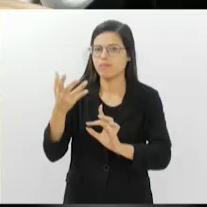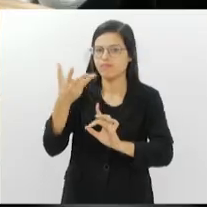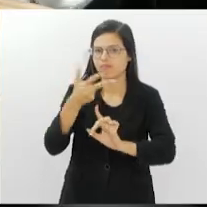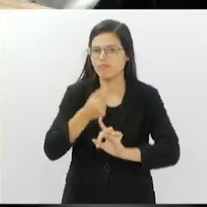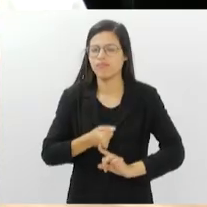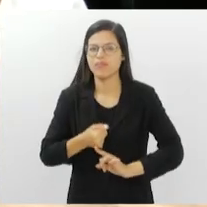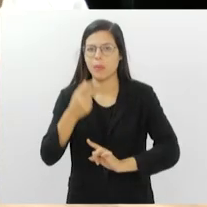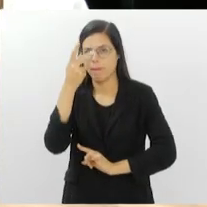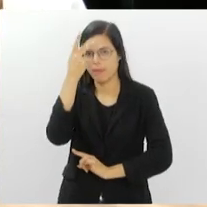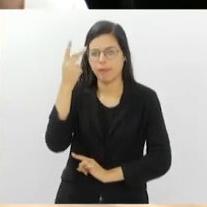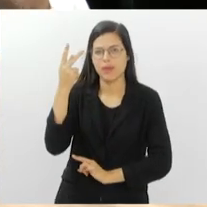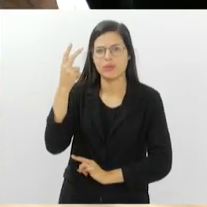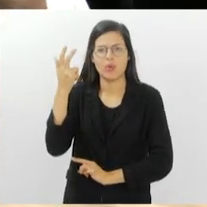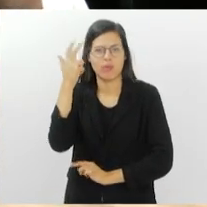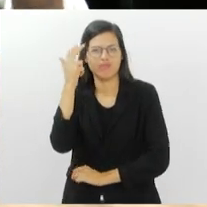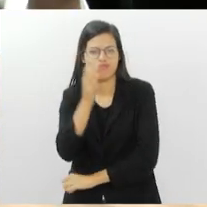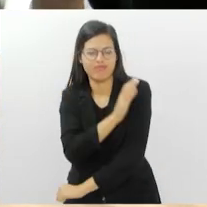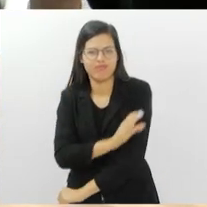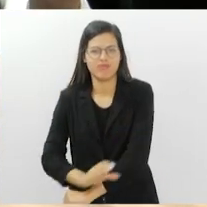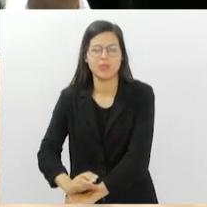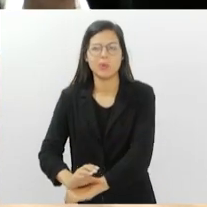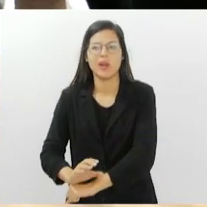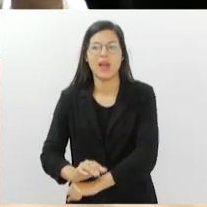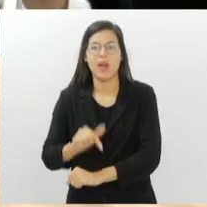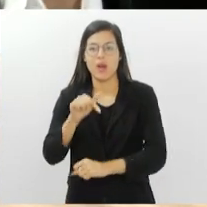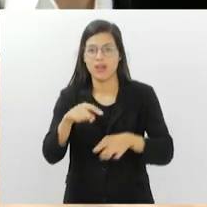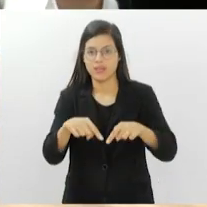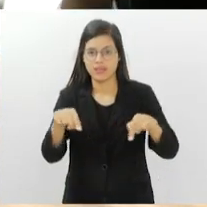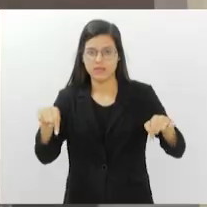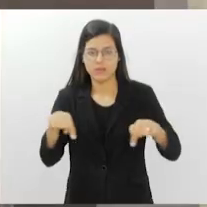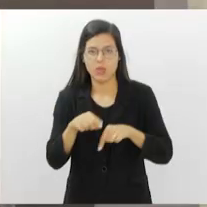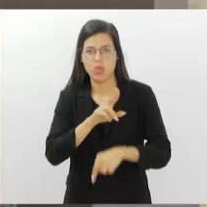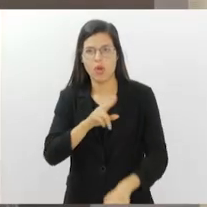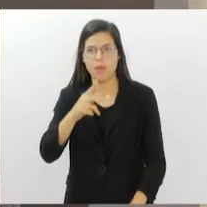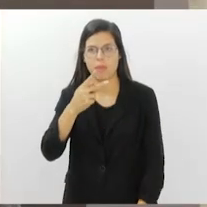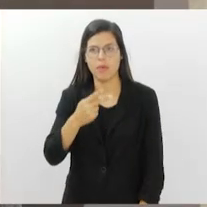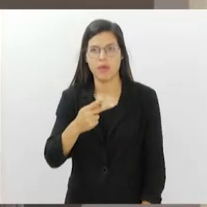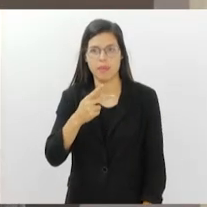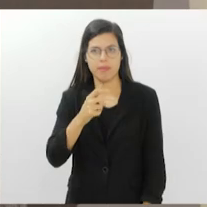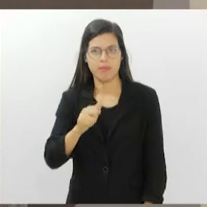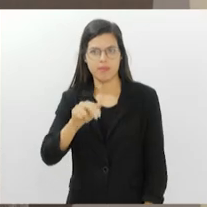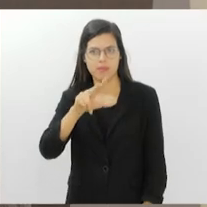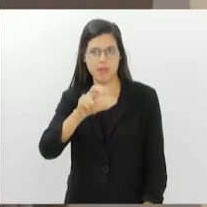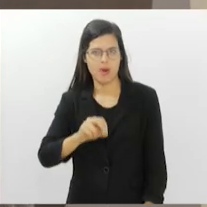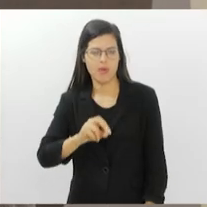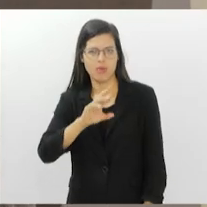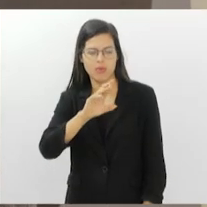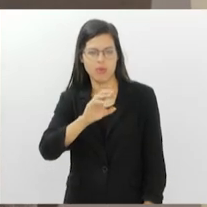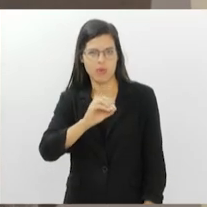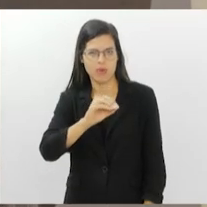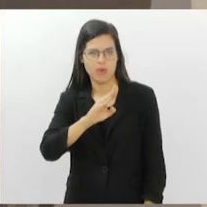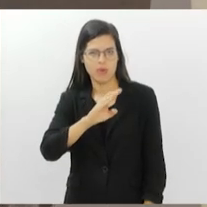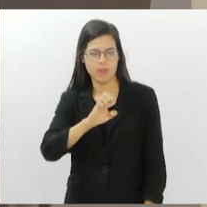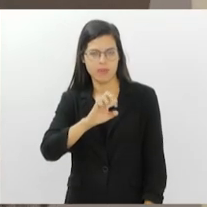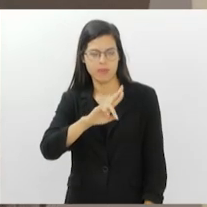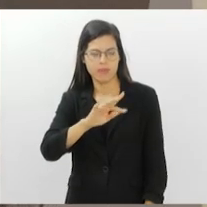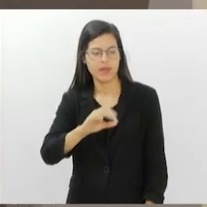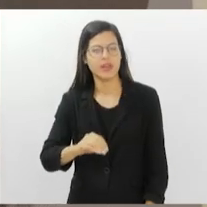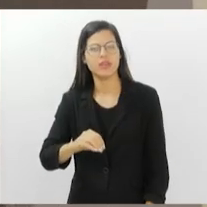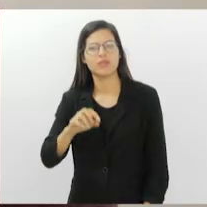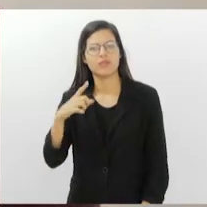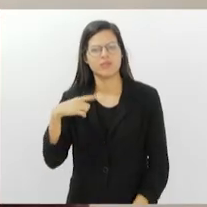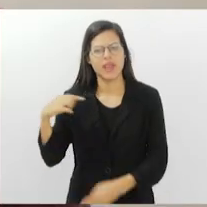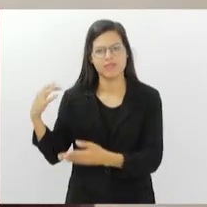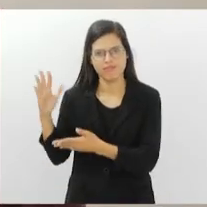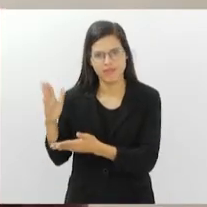arte e cultura. A sala de podcast recebeu o nome de Paulo Roberto de Oliveira, que teve longa trajetória na área cultural no Estado.